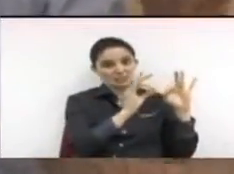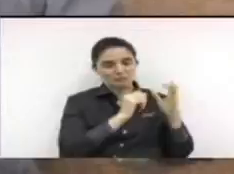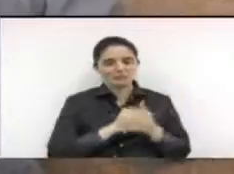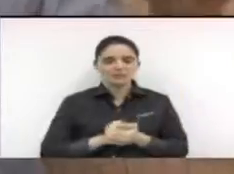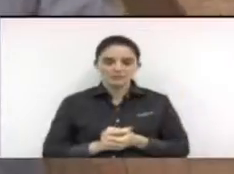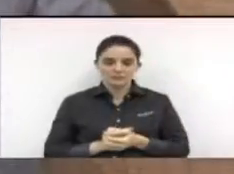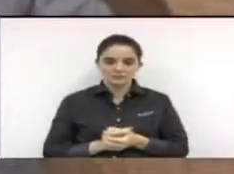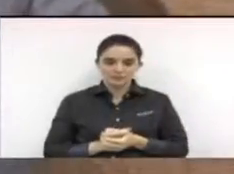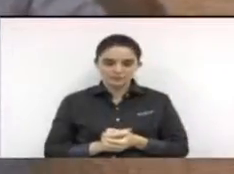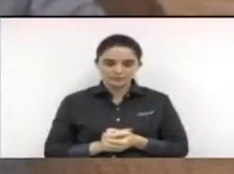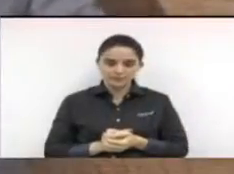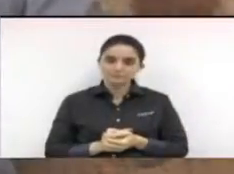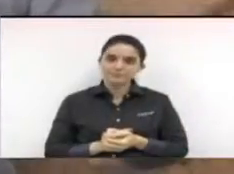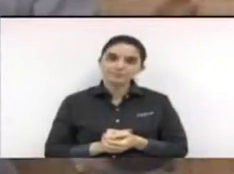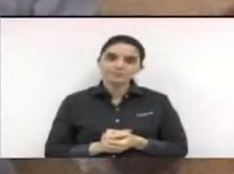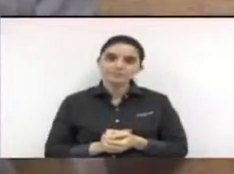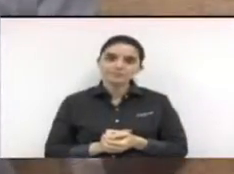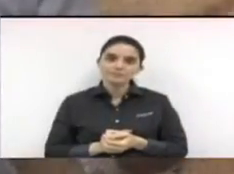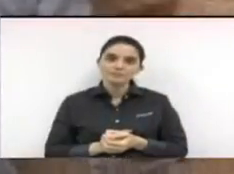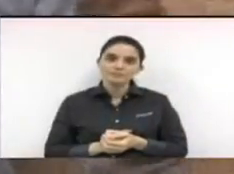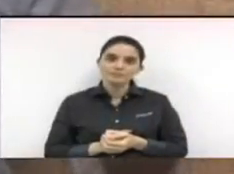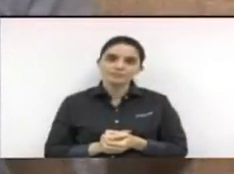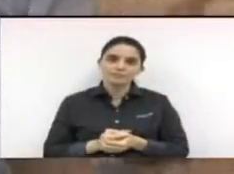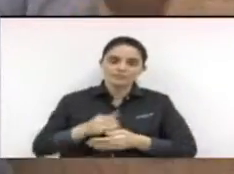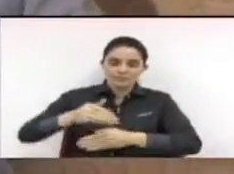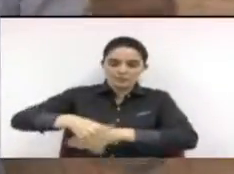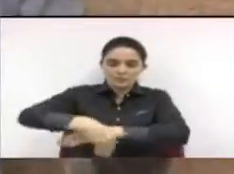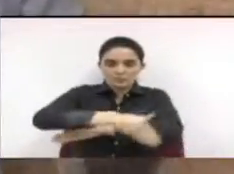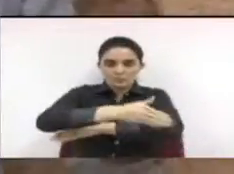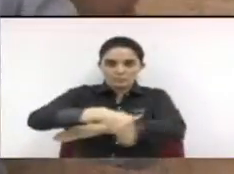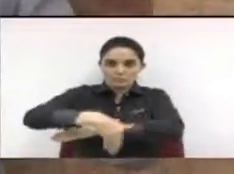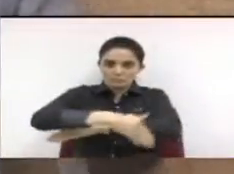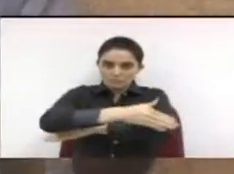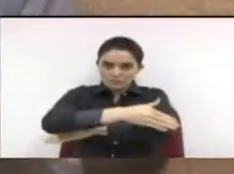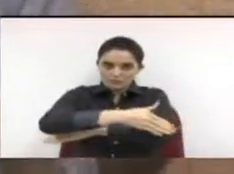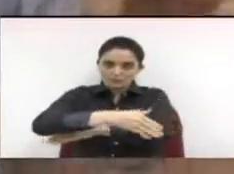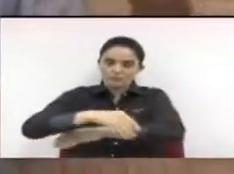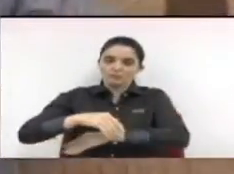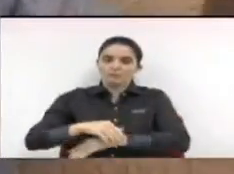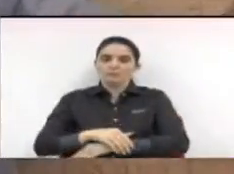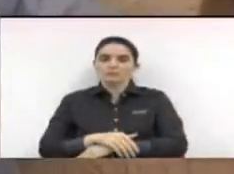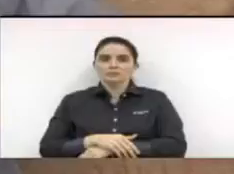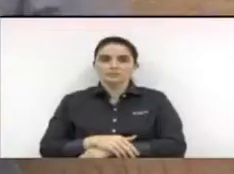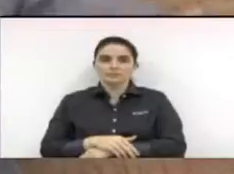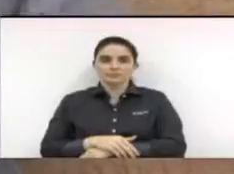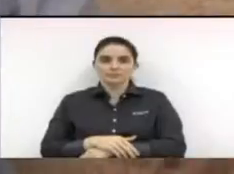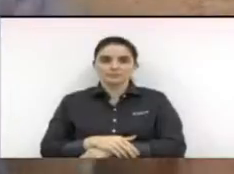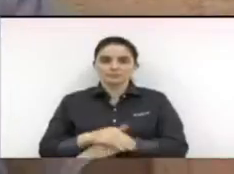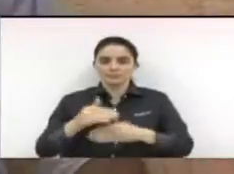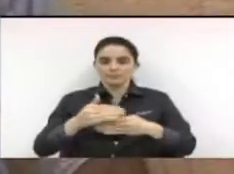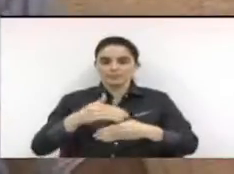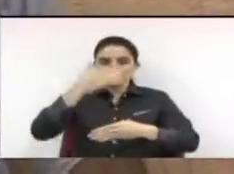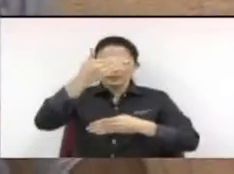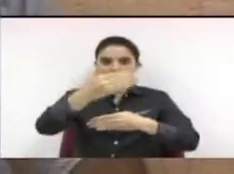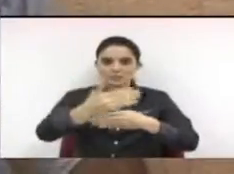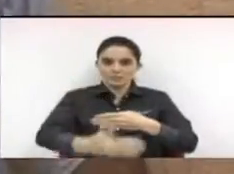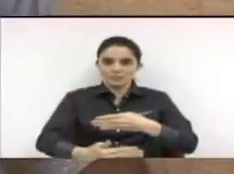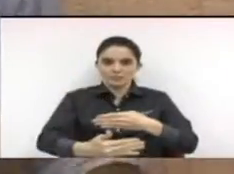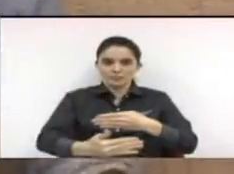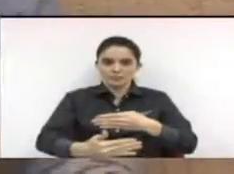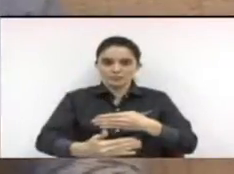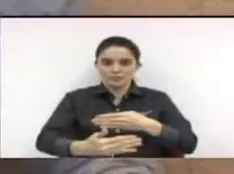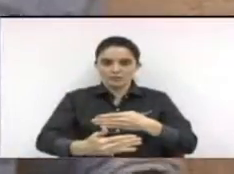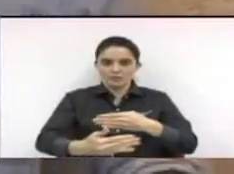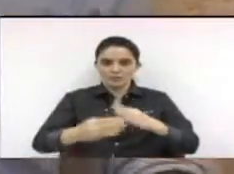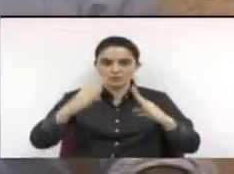na rua Rui Corte Brilho, esquina com a rua Constante Ometo, de frente onde hoje é a Igreja Universal